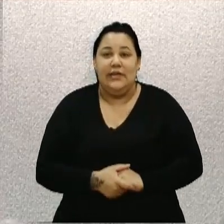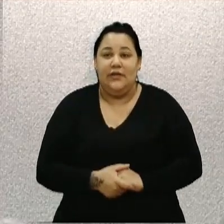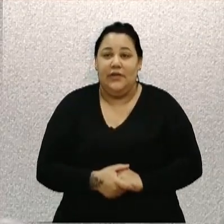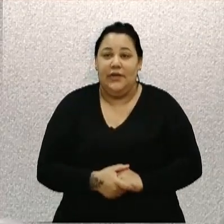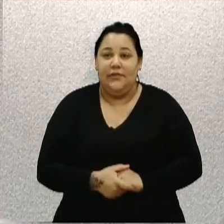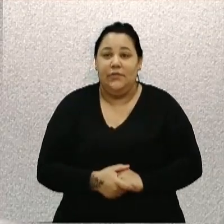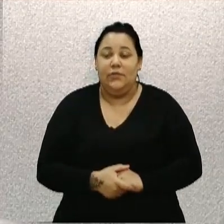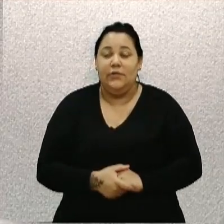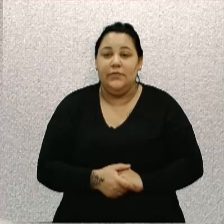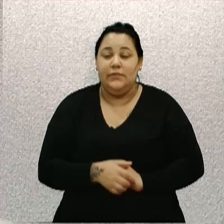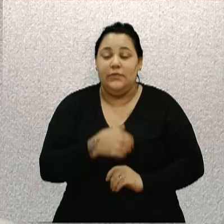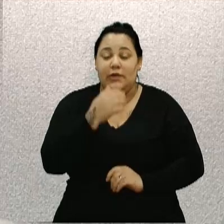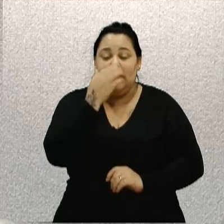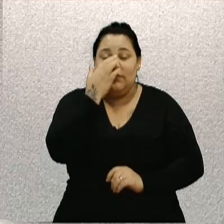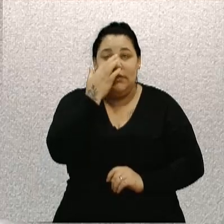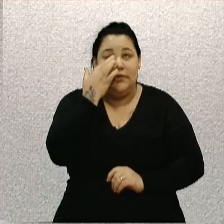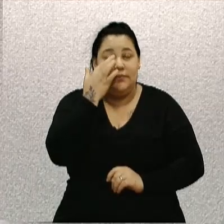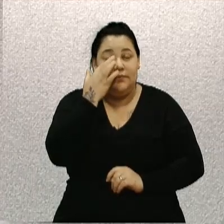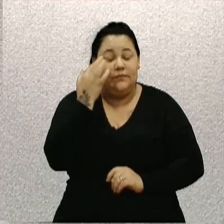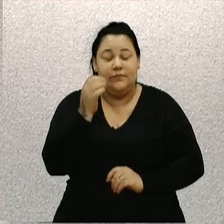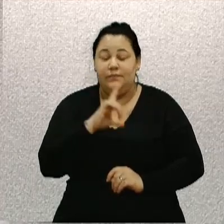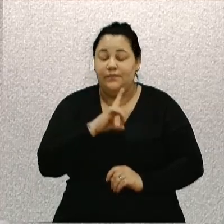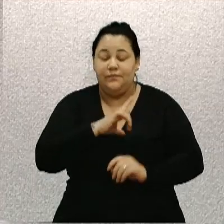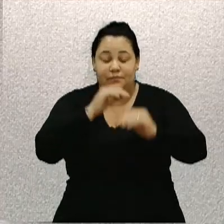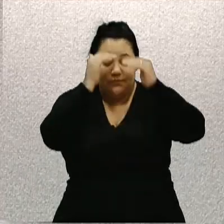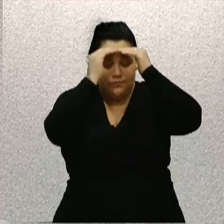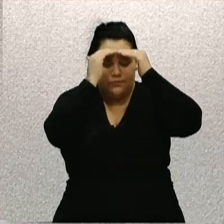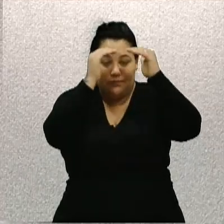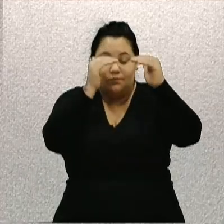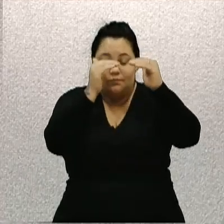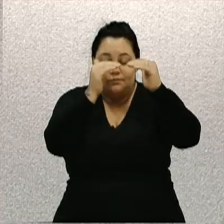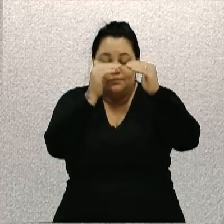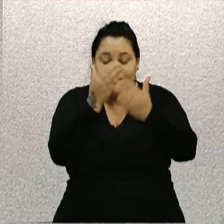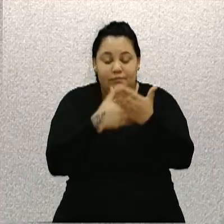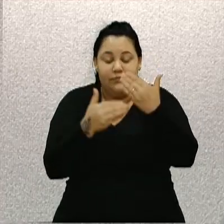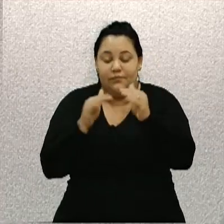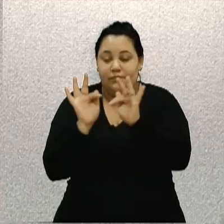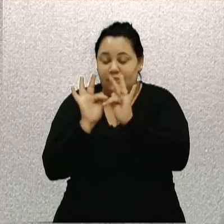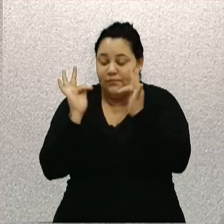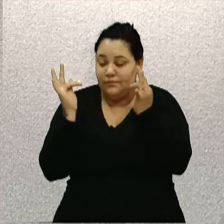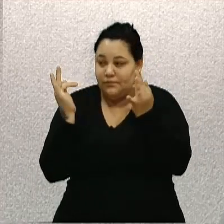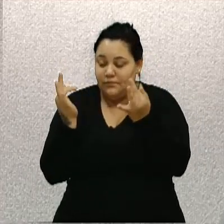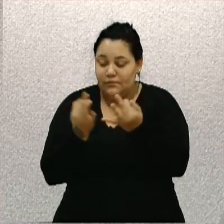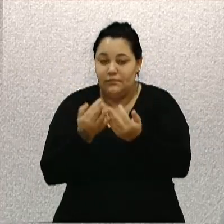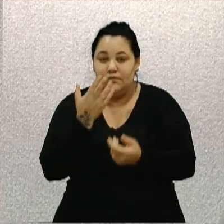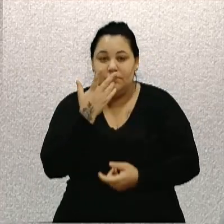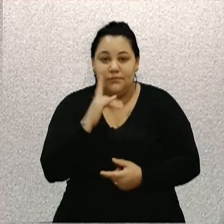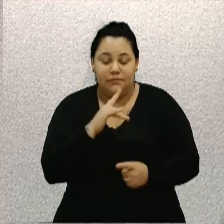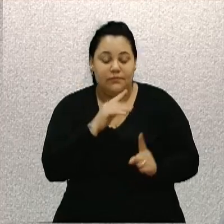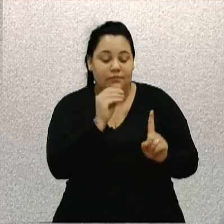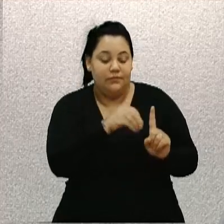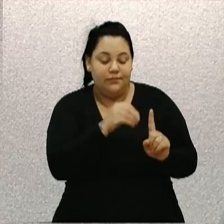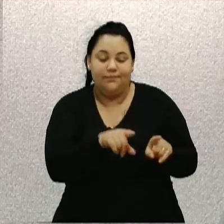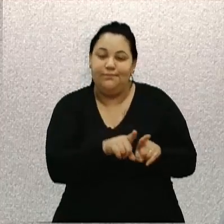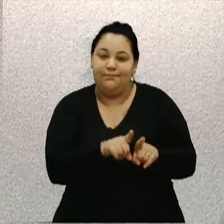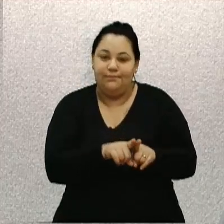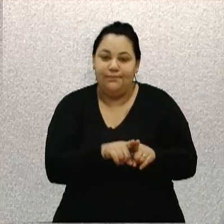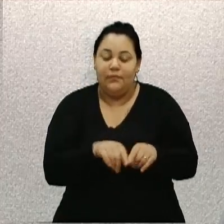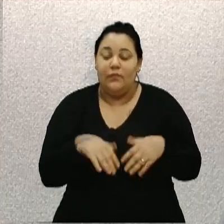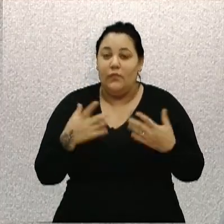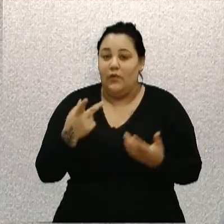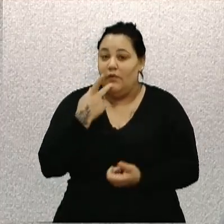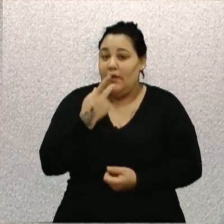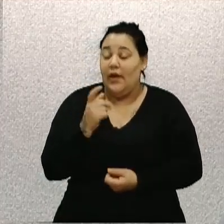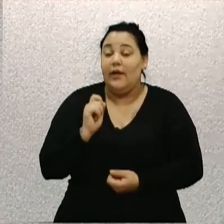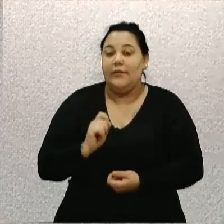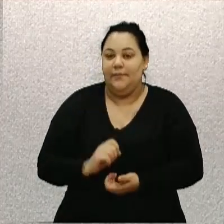que traz dignidade para todas aquelas famílias e todas aquelas crianças. Então, dizer que